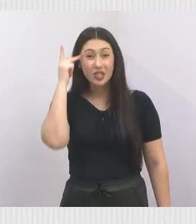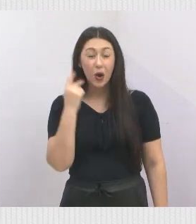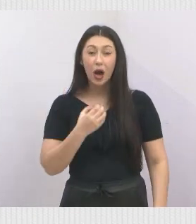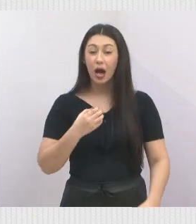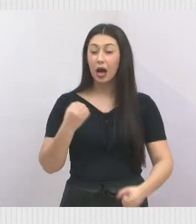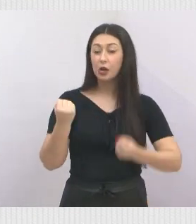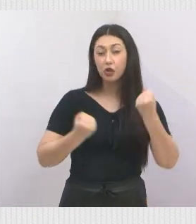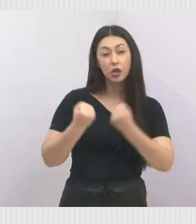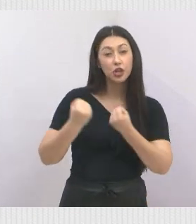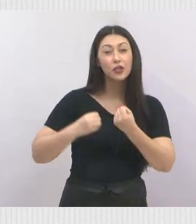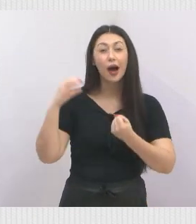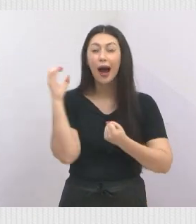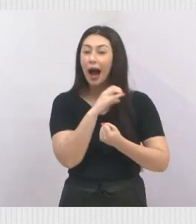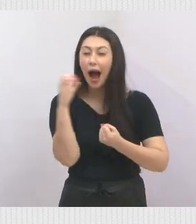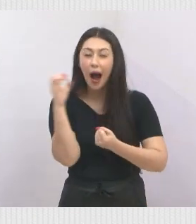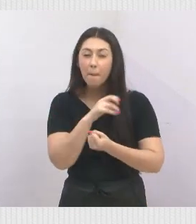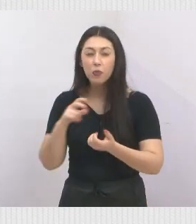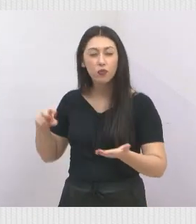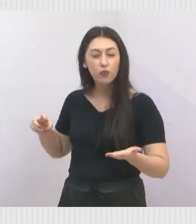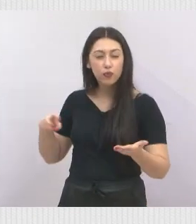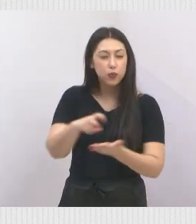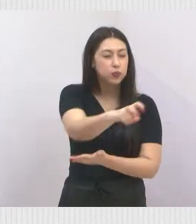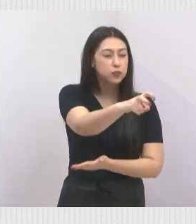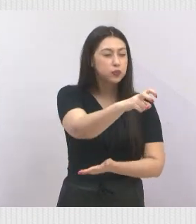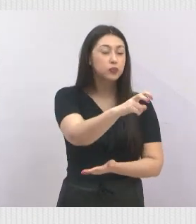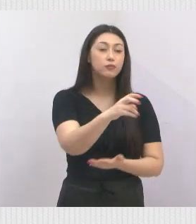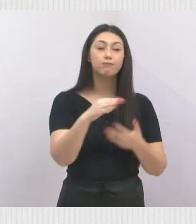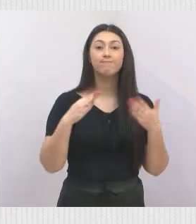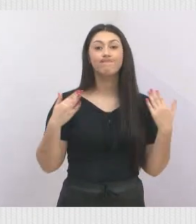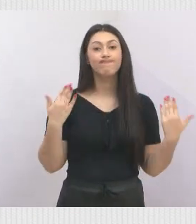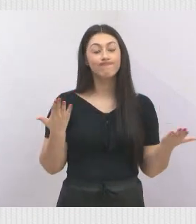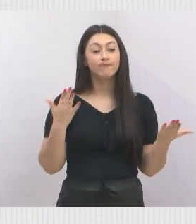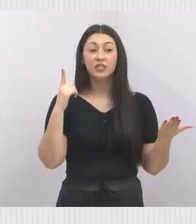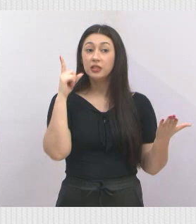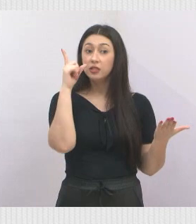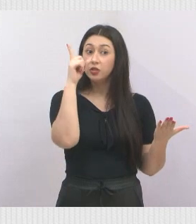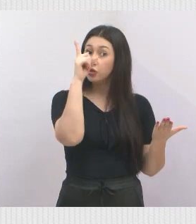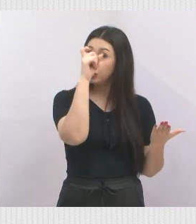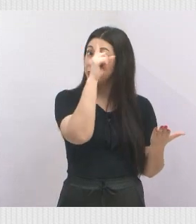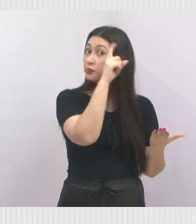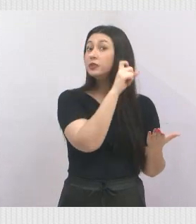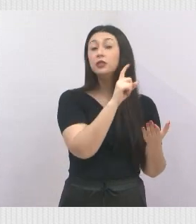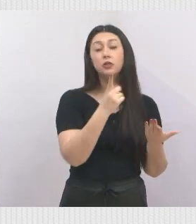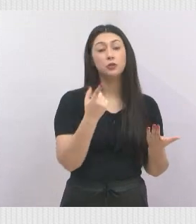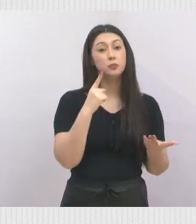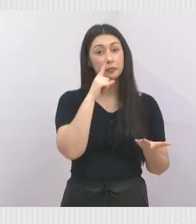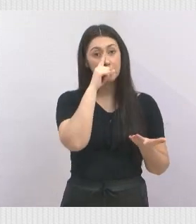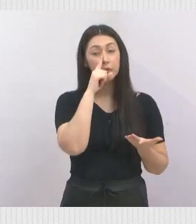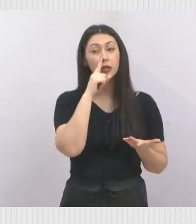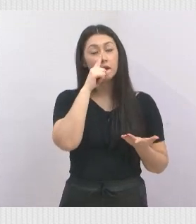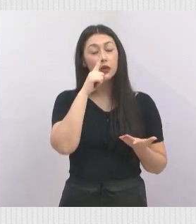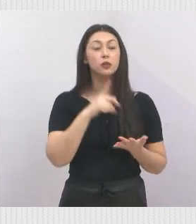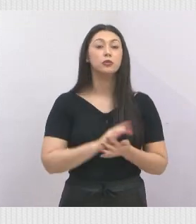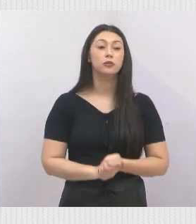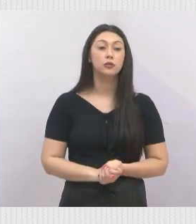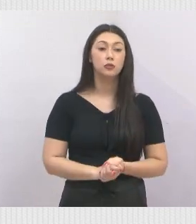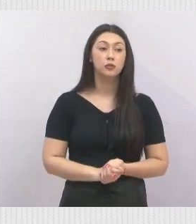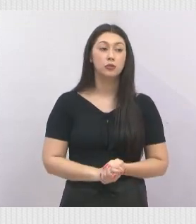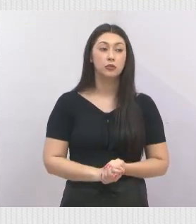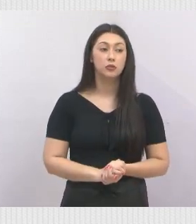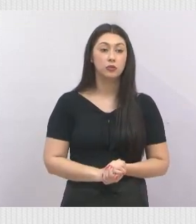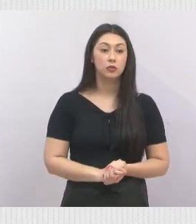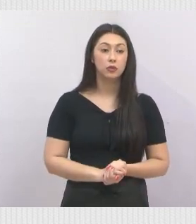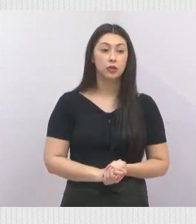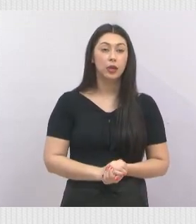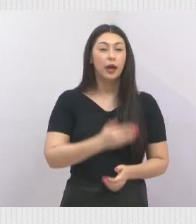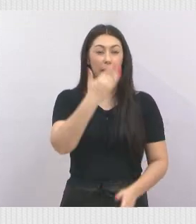velocidade, dificultando, assim, para os moradores. Para quem sabe, o